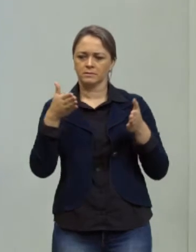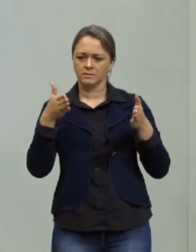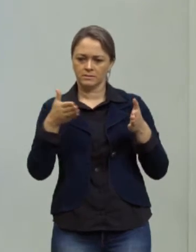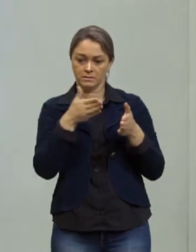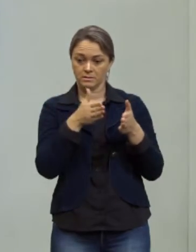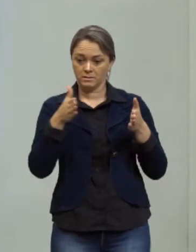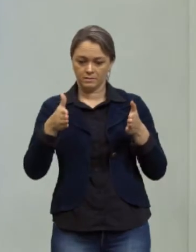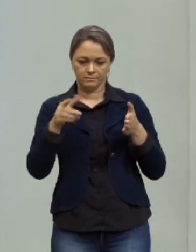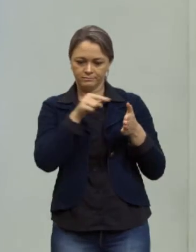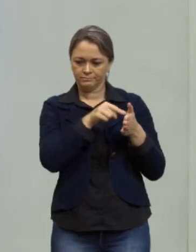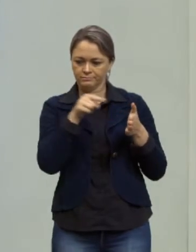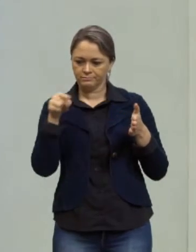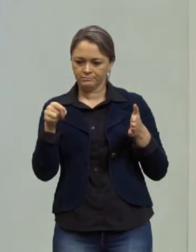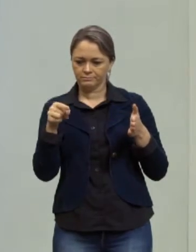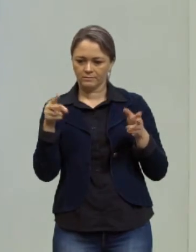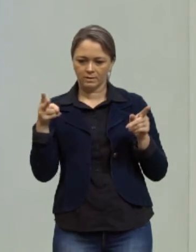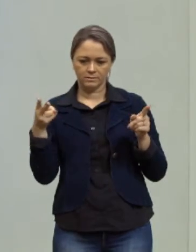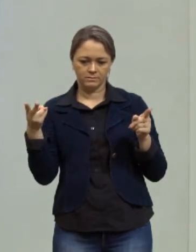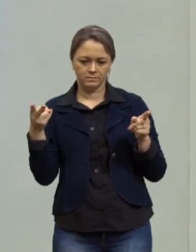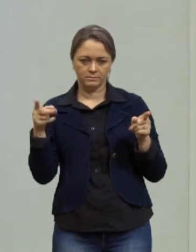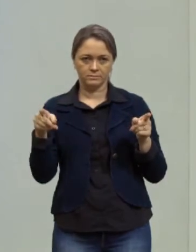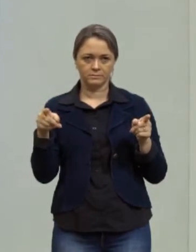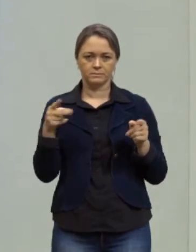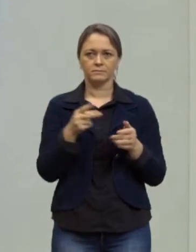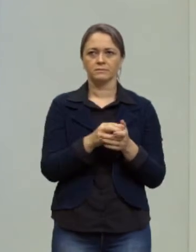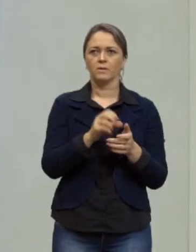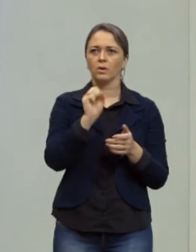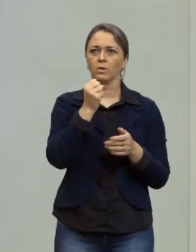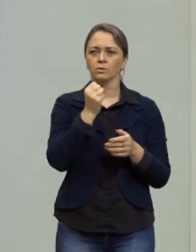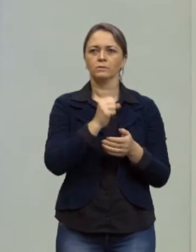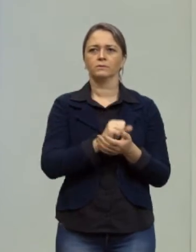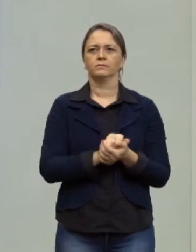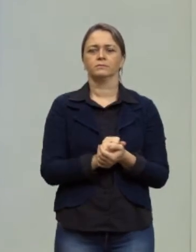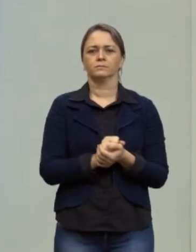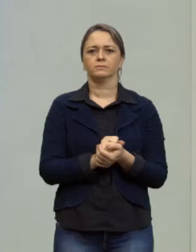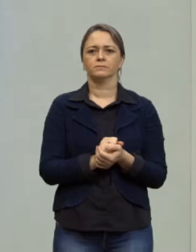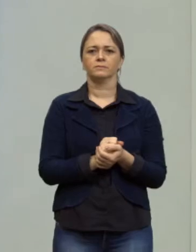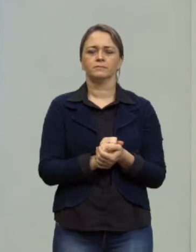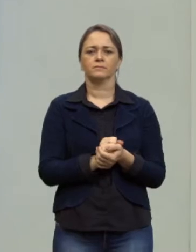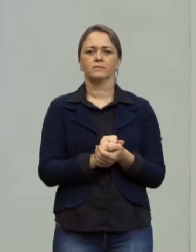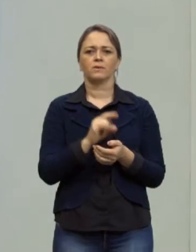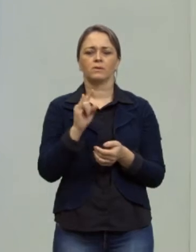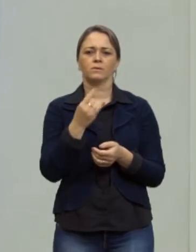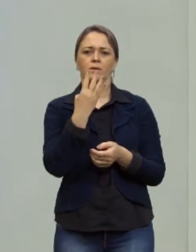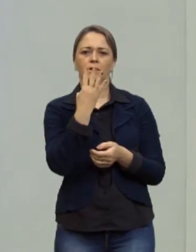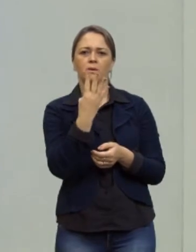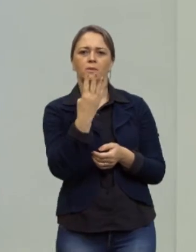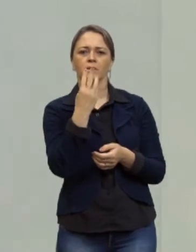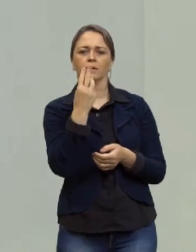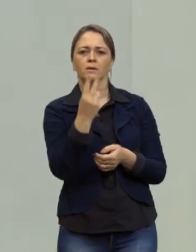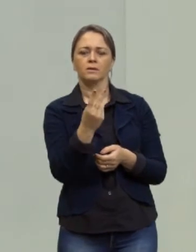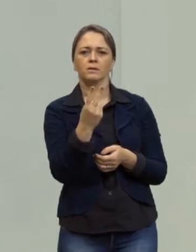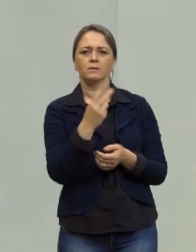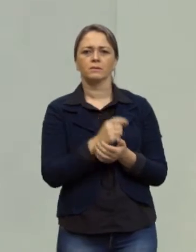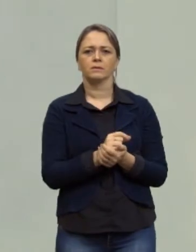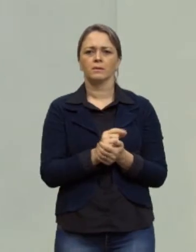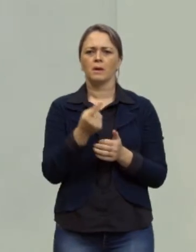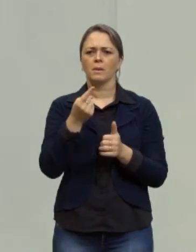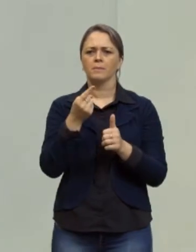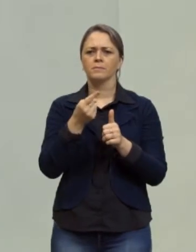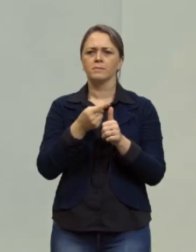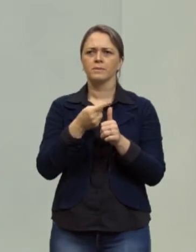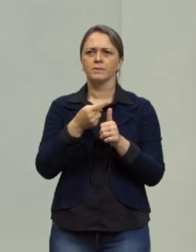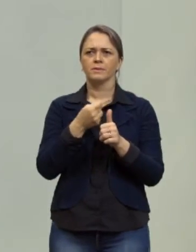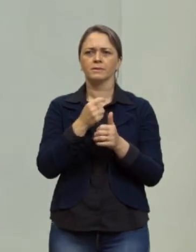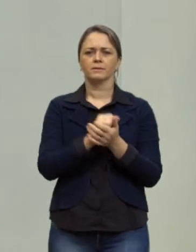eu tenho oito então o nosso oitavo termo é quarenta dois quem é o nosso primeiro termo?